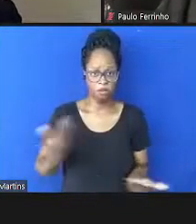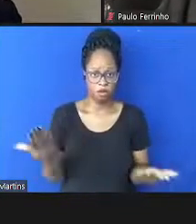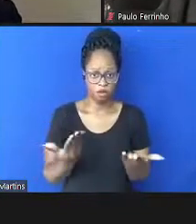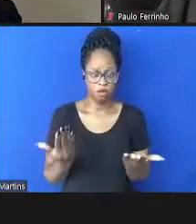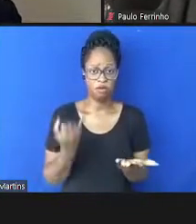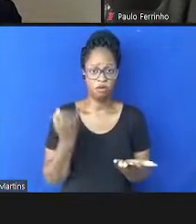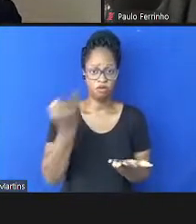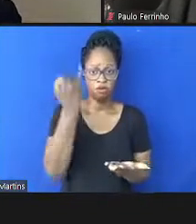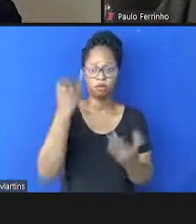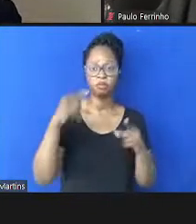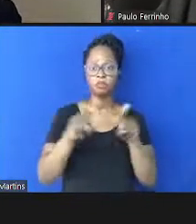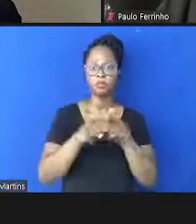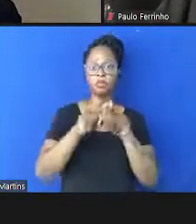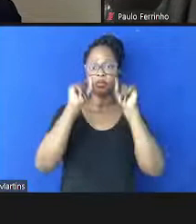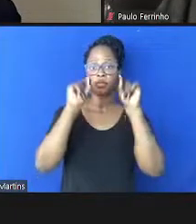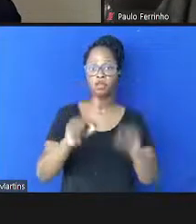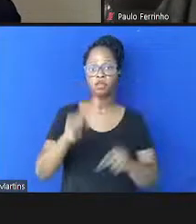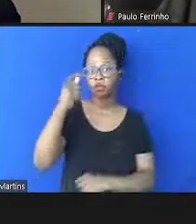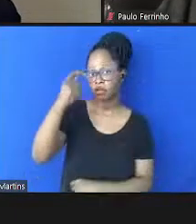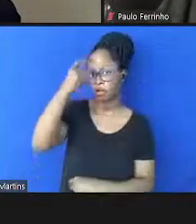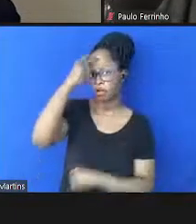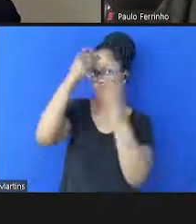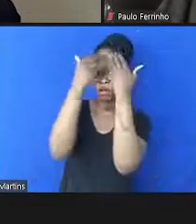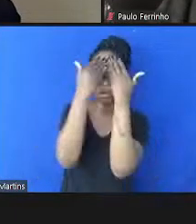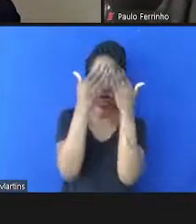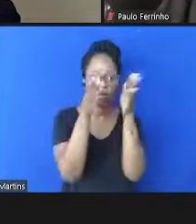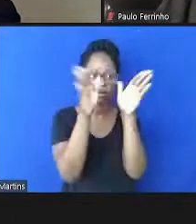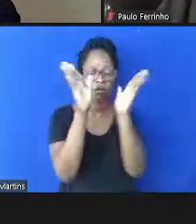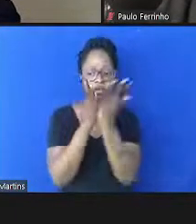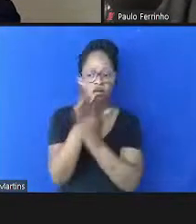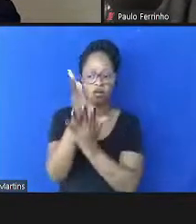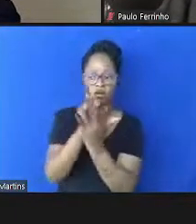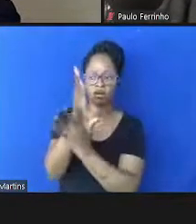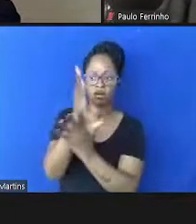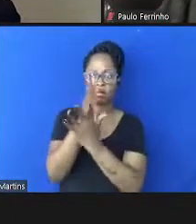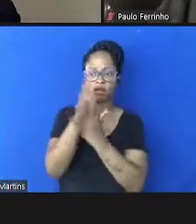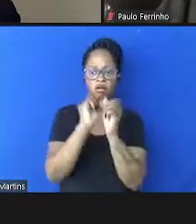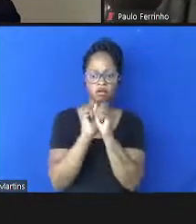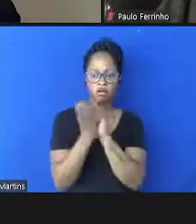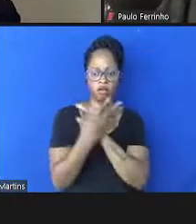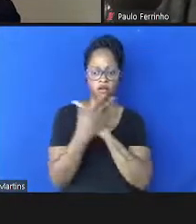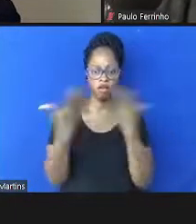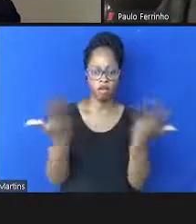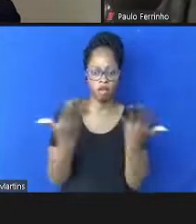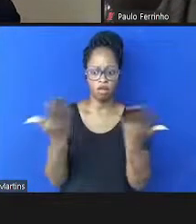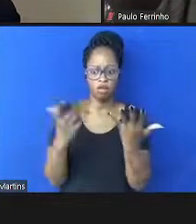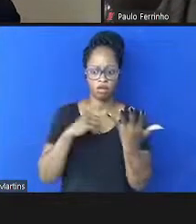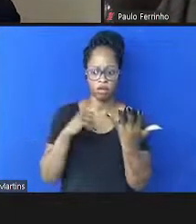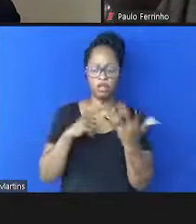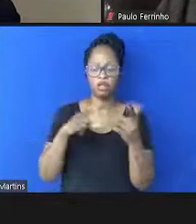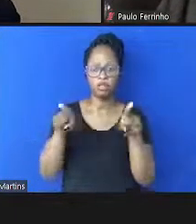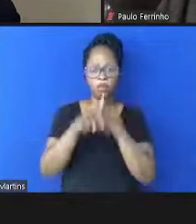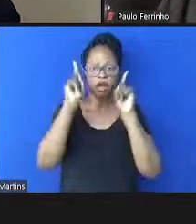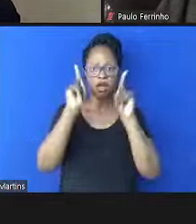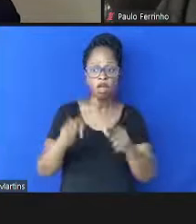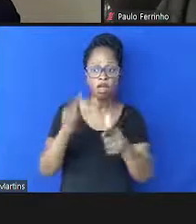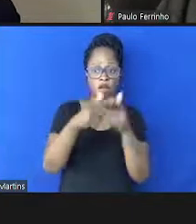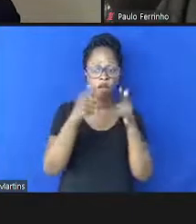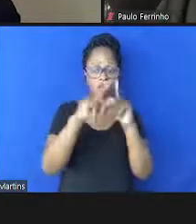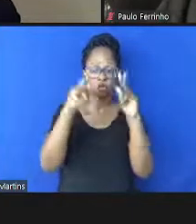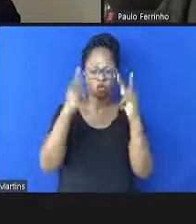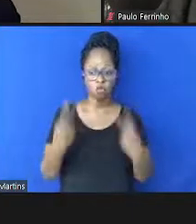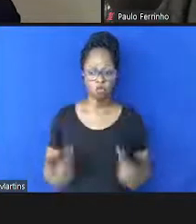abordarmos uma concepção ampla para o enfrentamento dessa crise multidimensional, que também é uma crise humanitária,